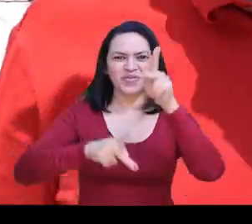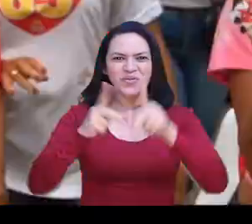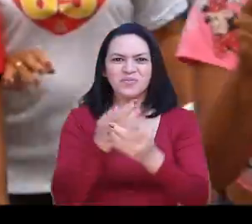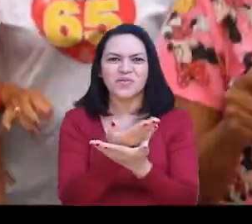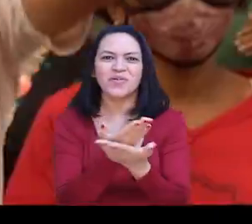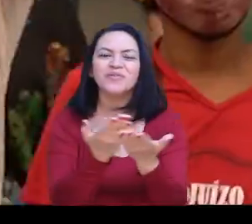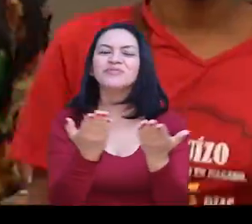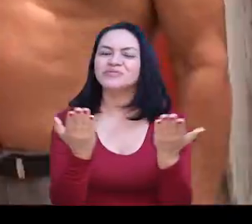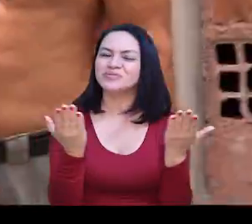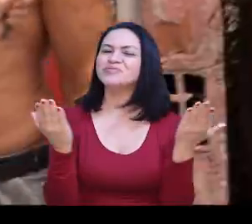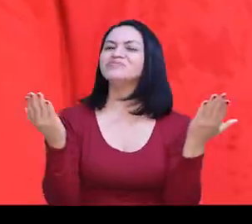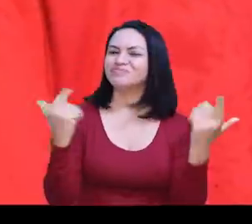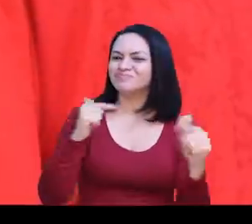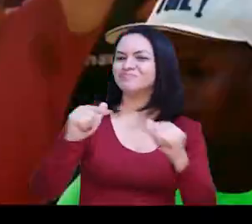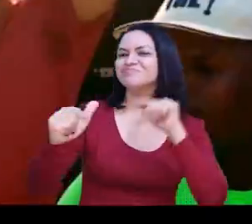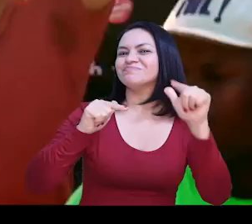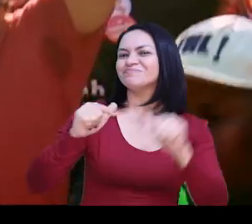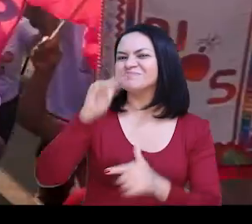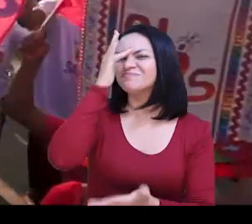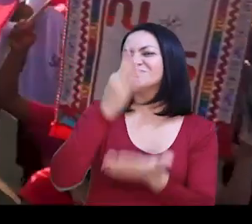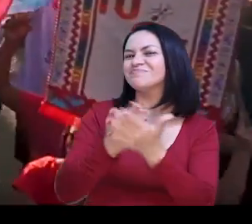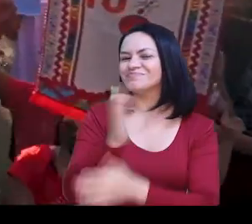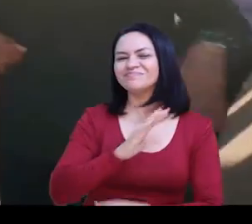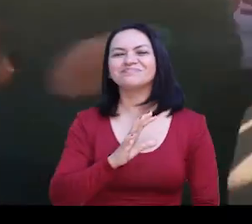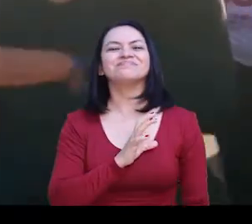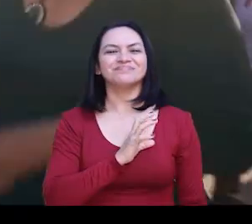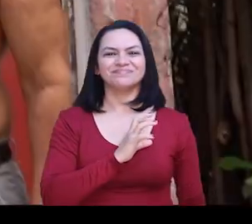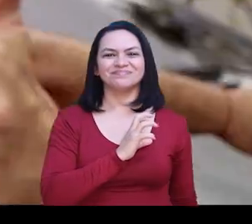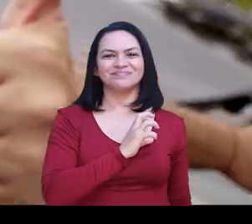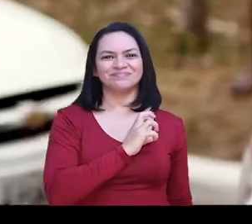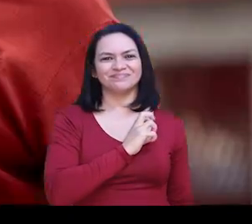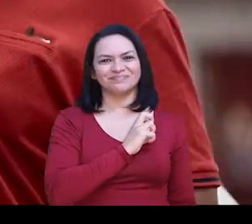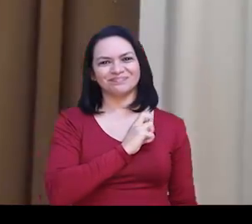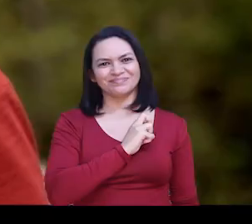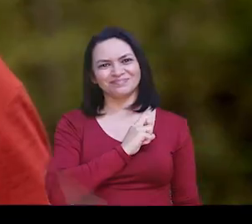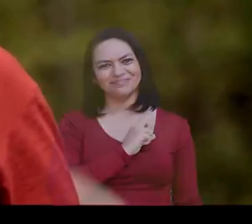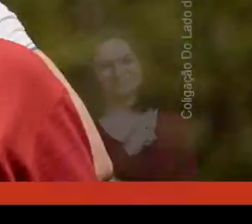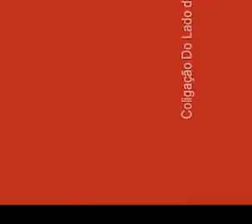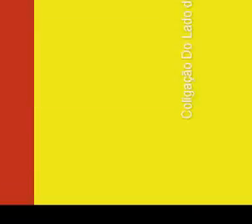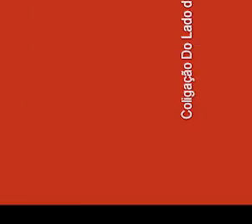Prefeito do povo, com trabalho, com fé e amor.